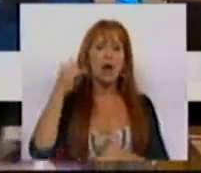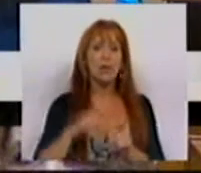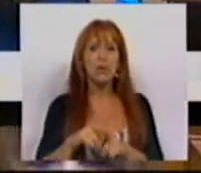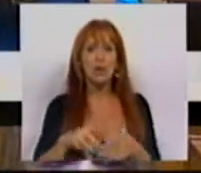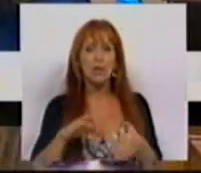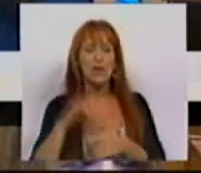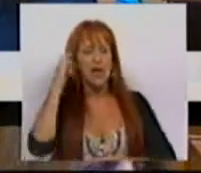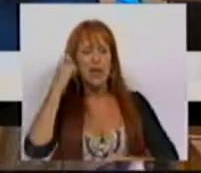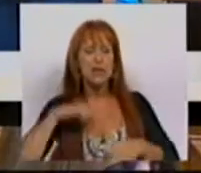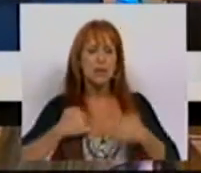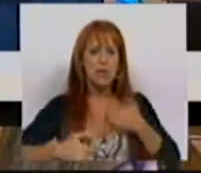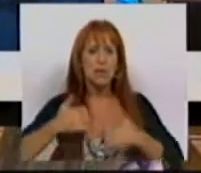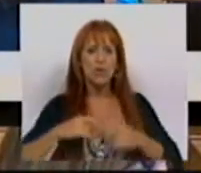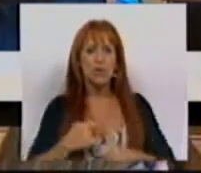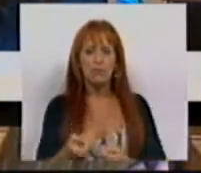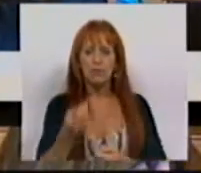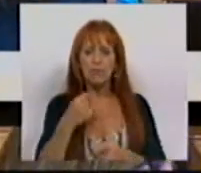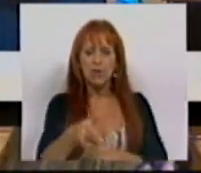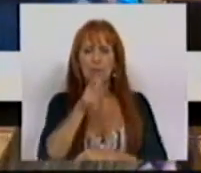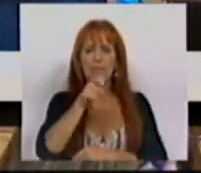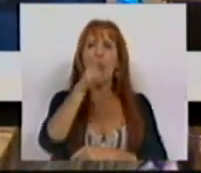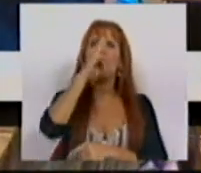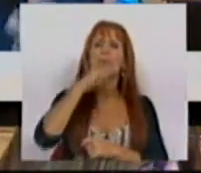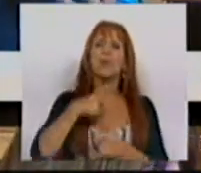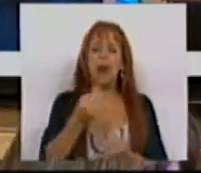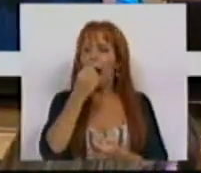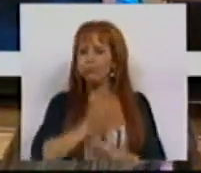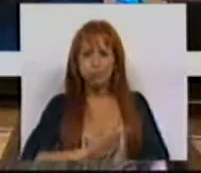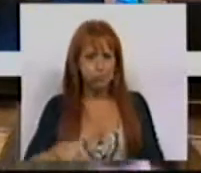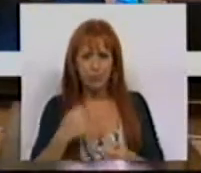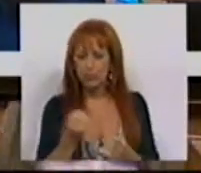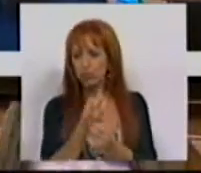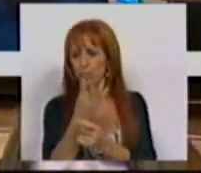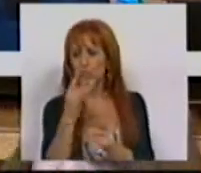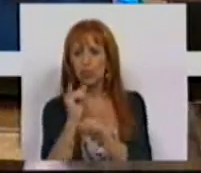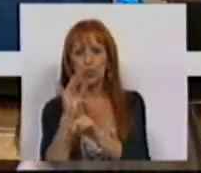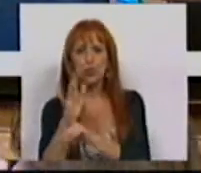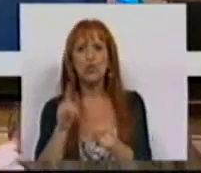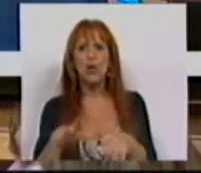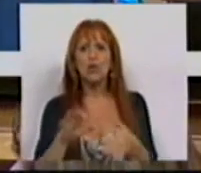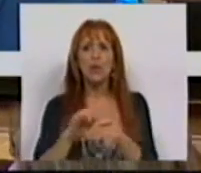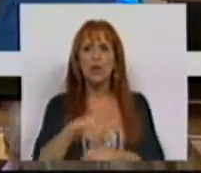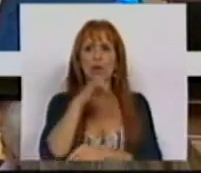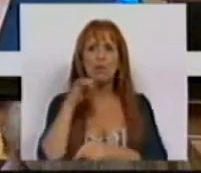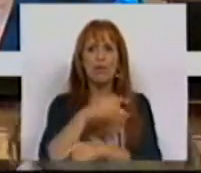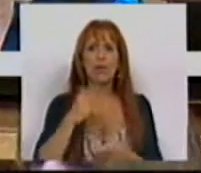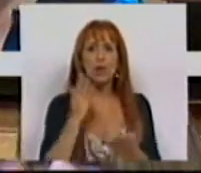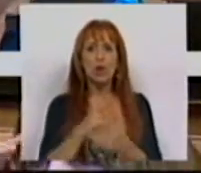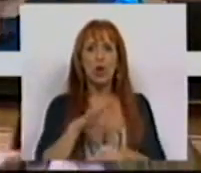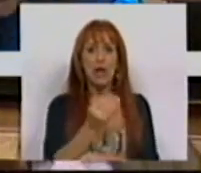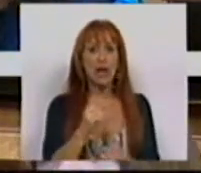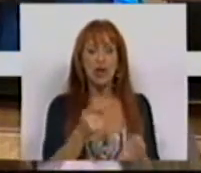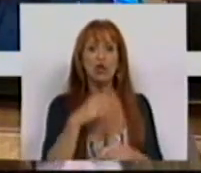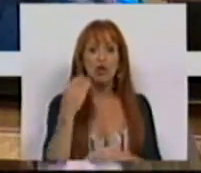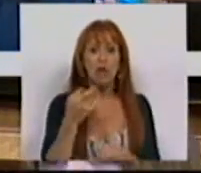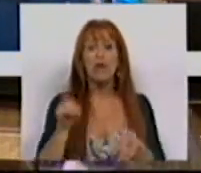de crises de ansiedade, de intoxicações alcoólicas, de anorexias, etc., etc., que denota o grande sofrimento não só das nossas crianças